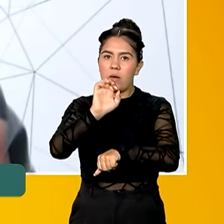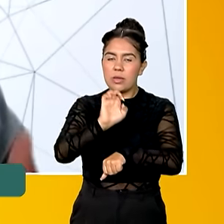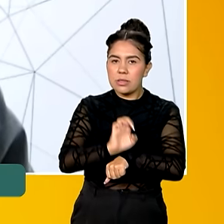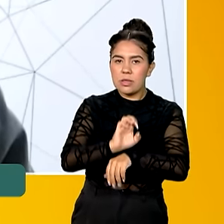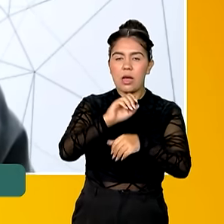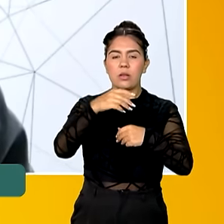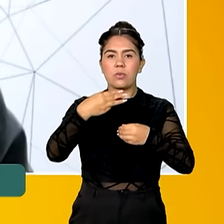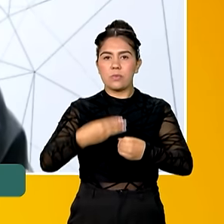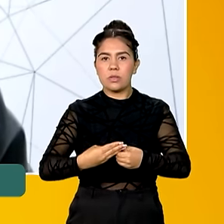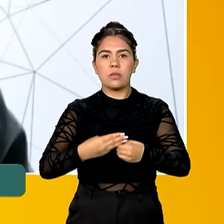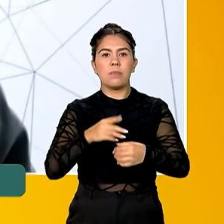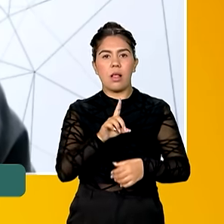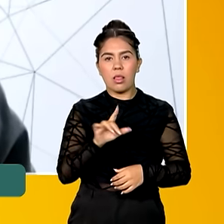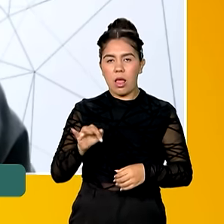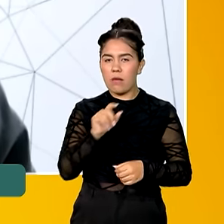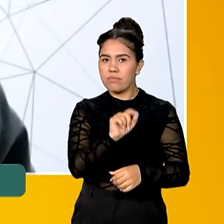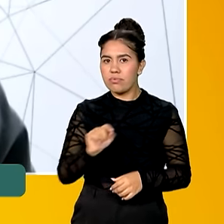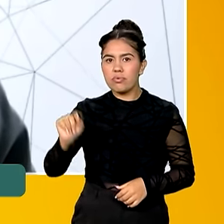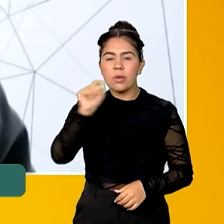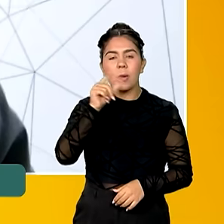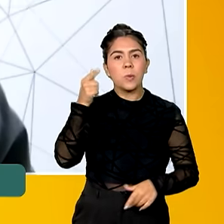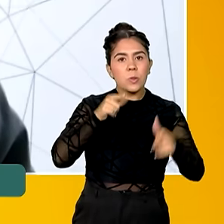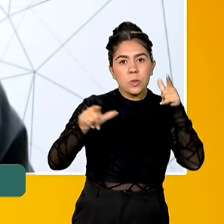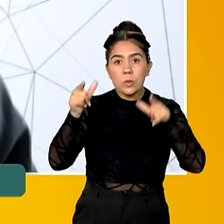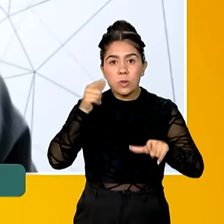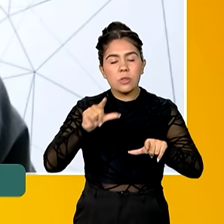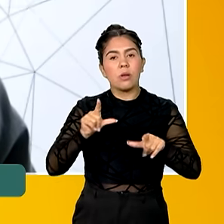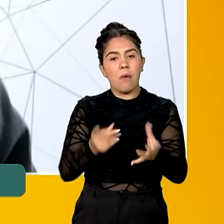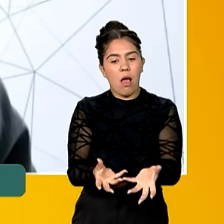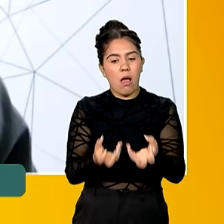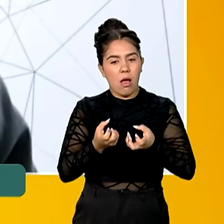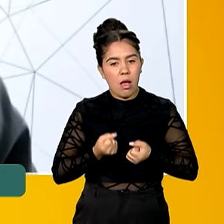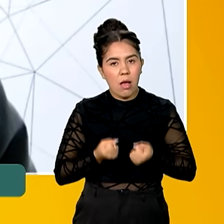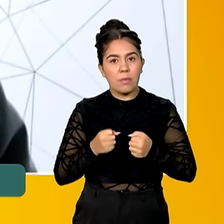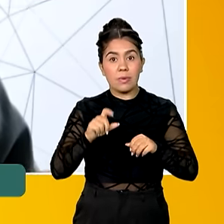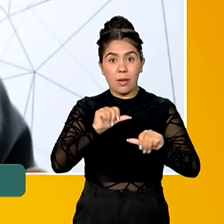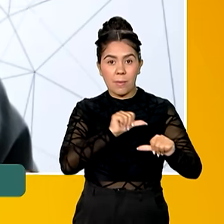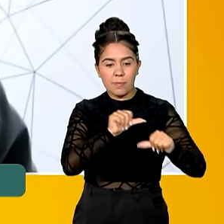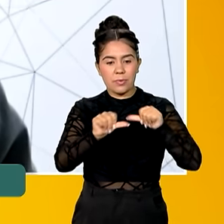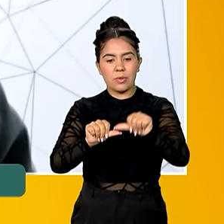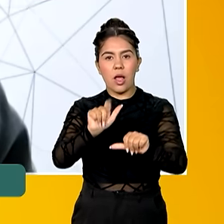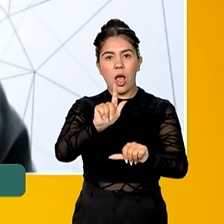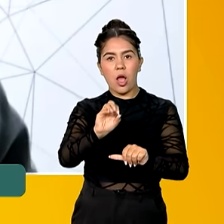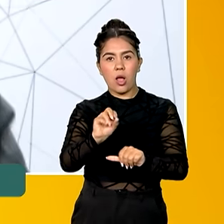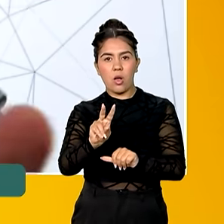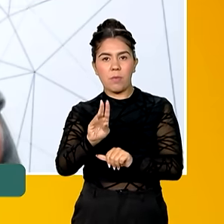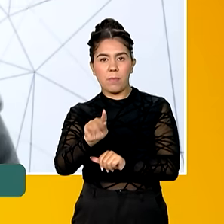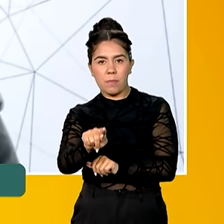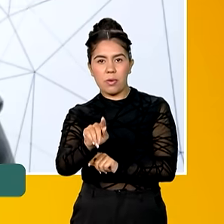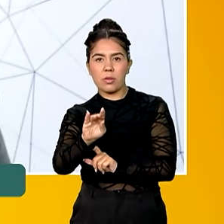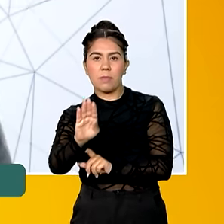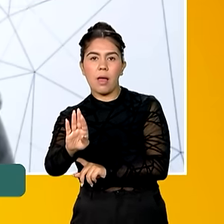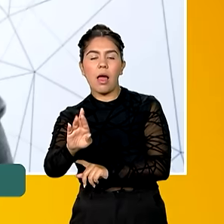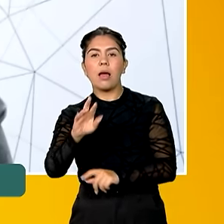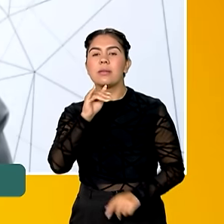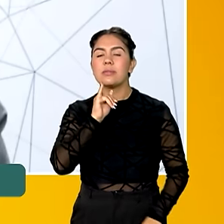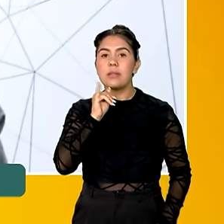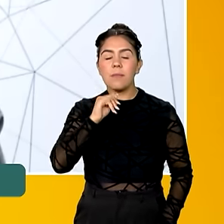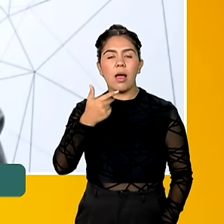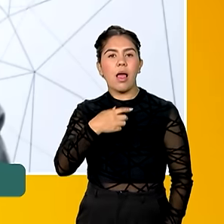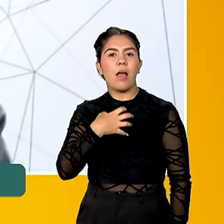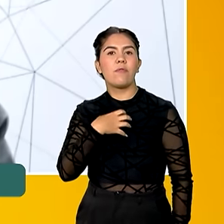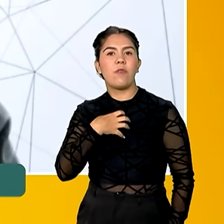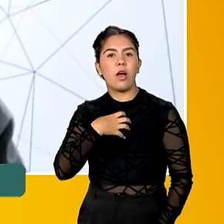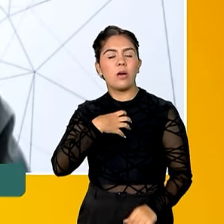máximo de reuso de soluções que já existem. Porque quando a gente olha para a conta gov.br, é uma forma de identificar a Vanessa como única nas